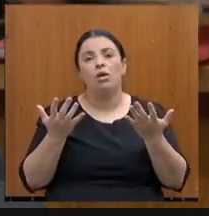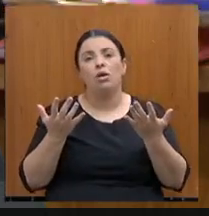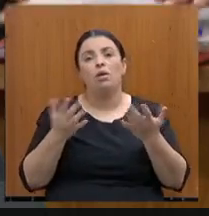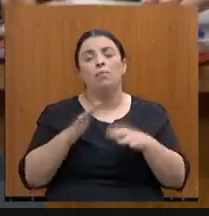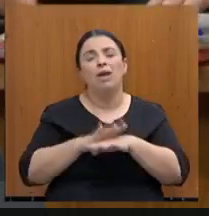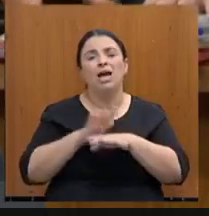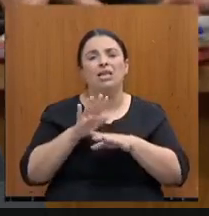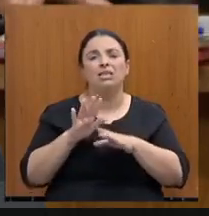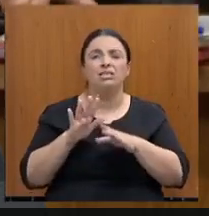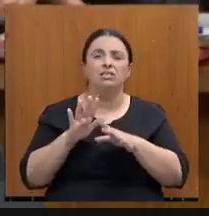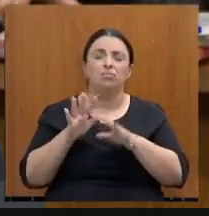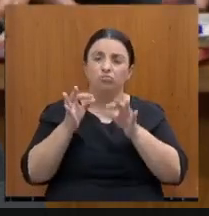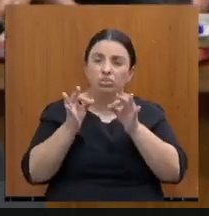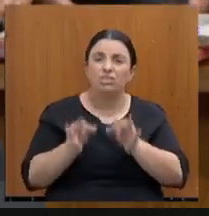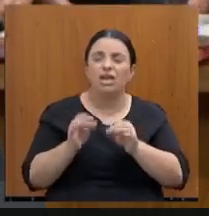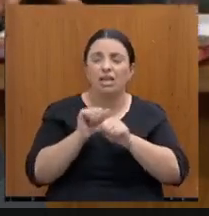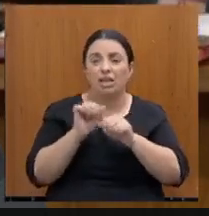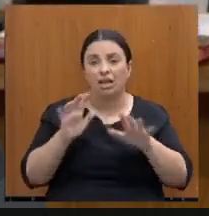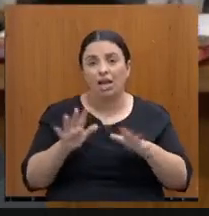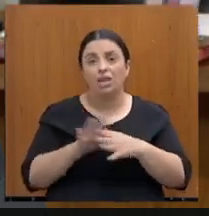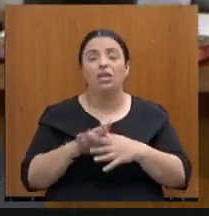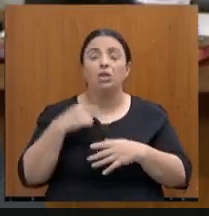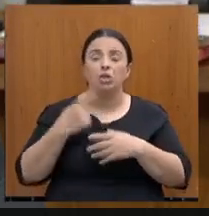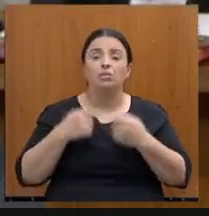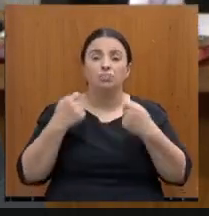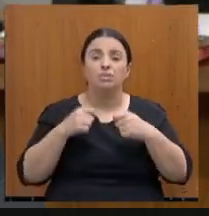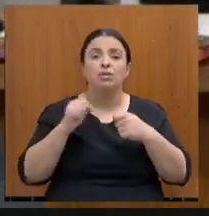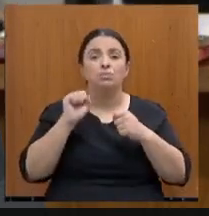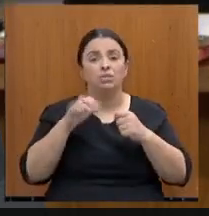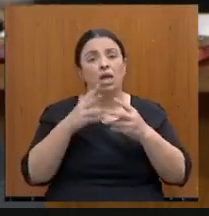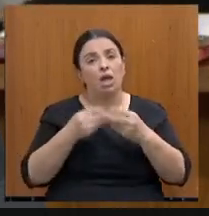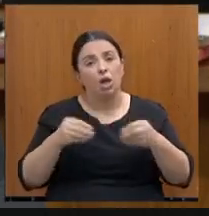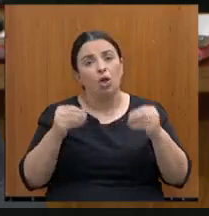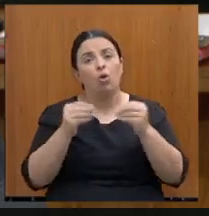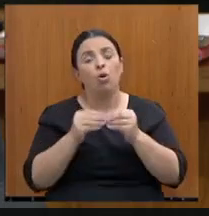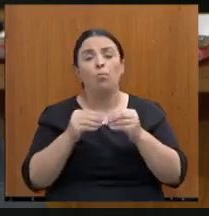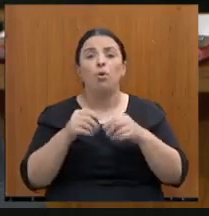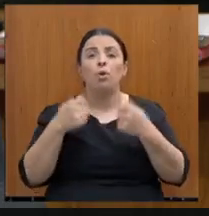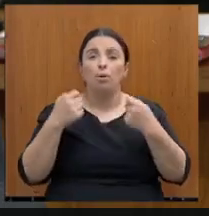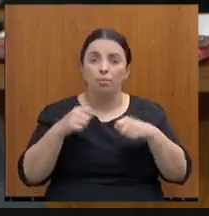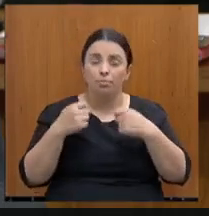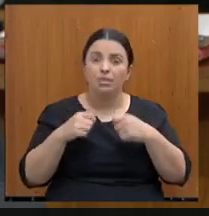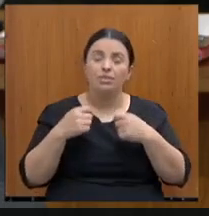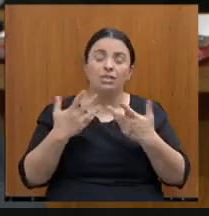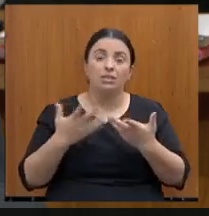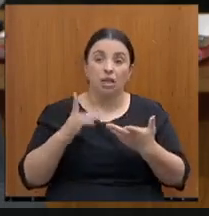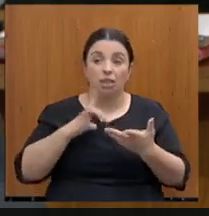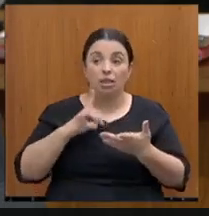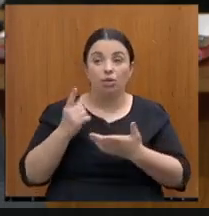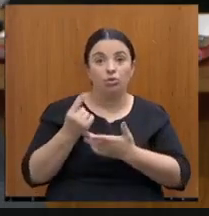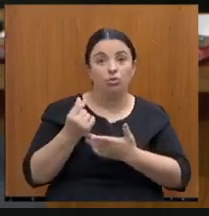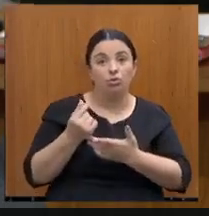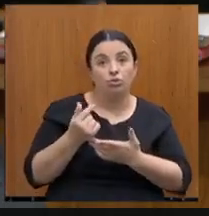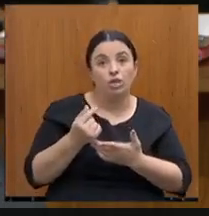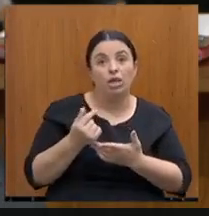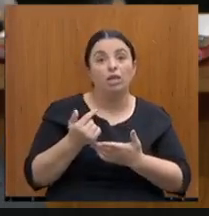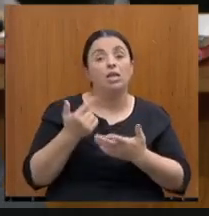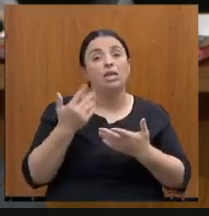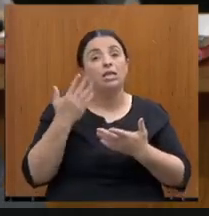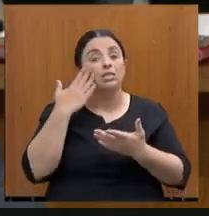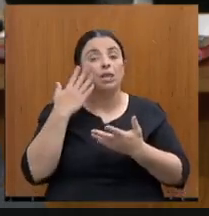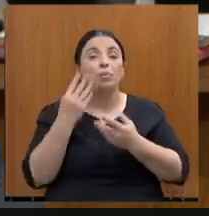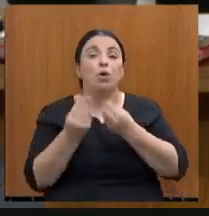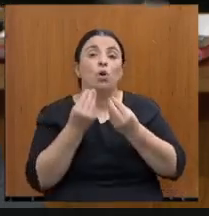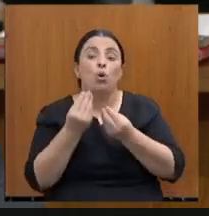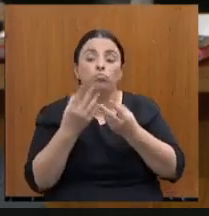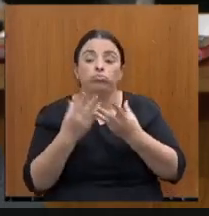definitiva. e, sim, nós precisamos recompor, porque, na realidade, você tem que repor, você sacou um dinheiro em que você tem a necessidade de